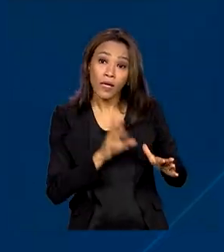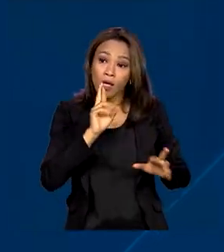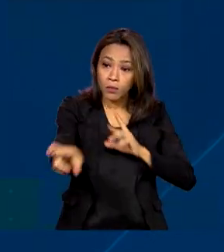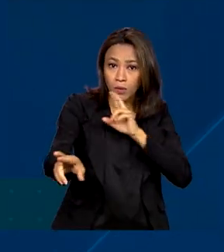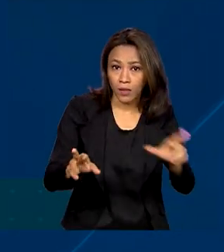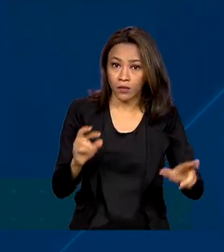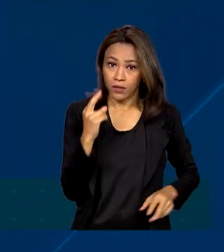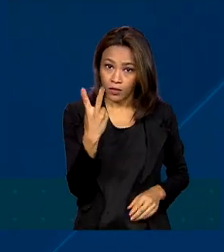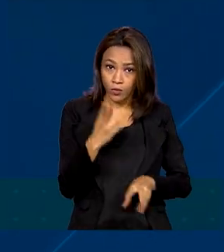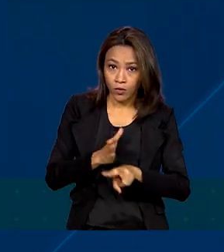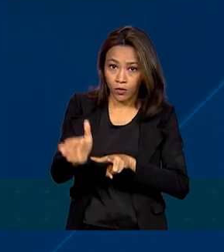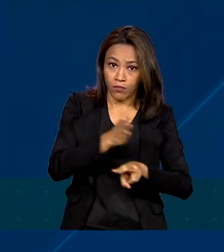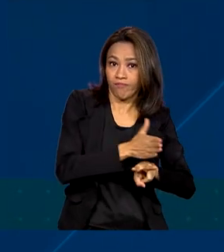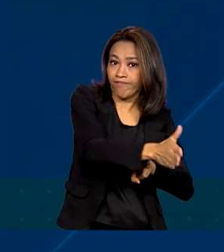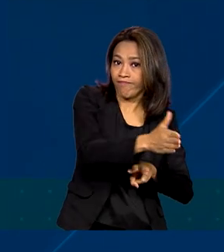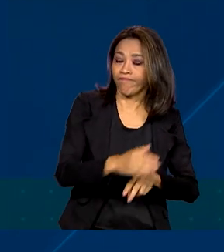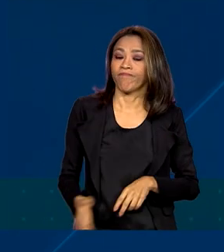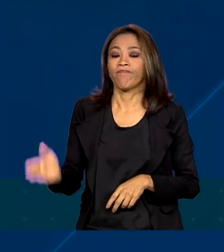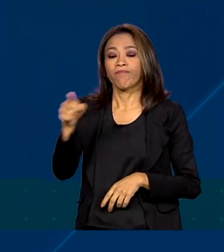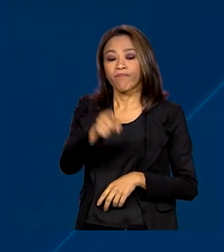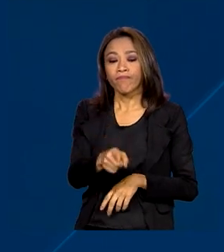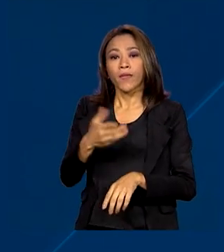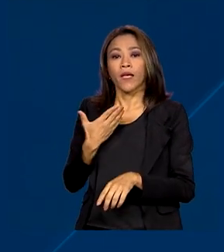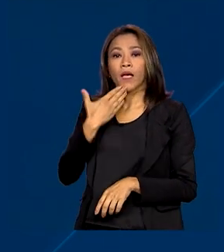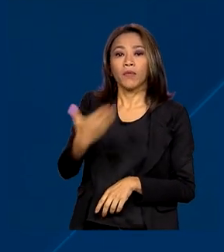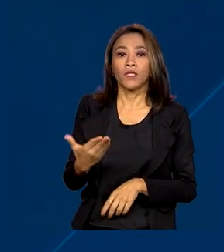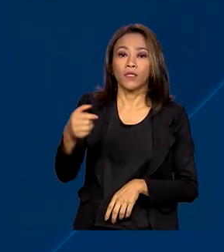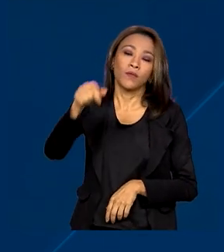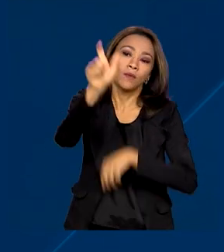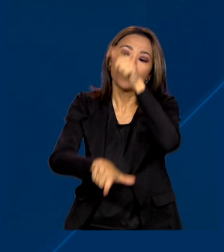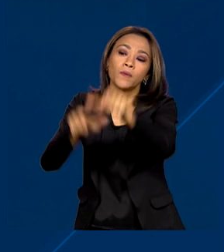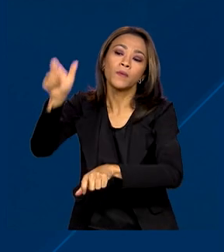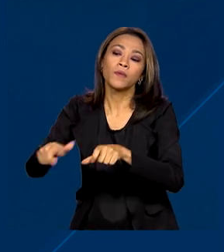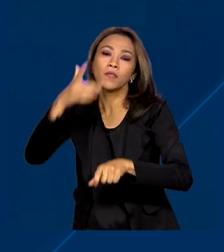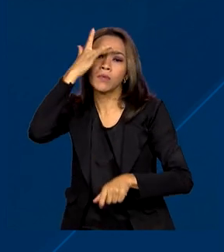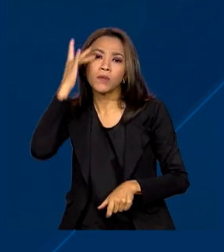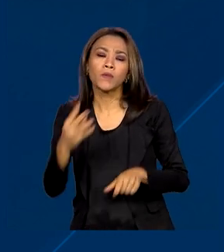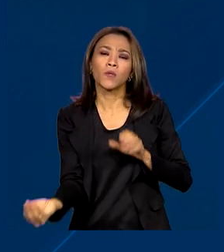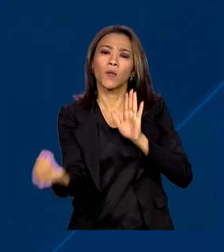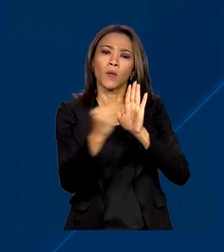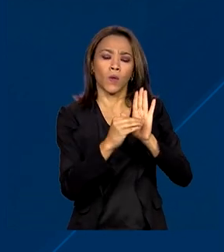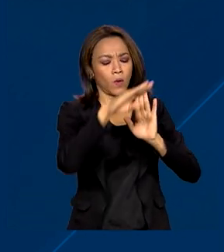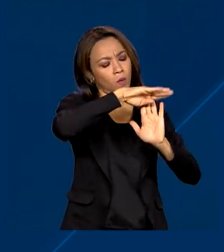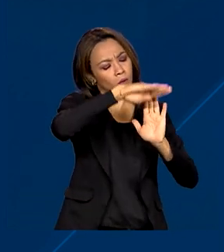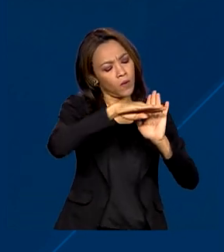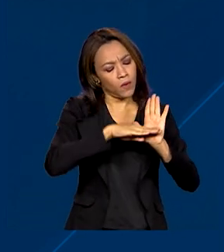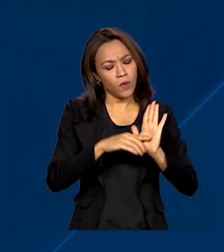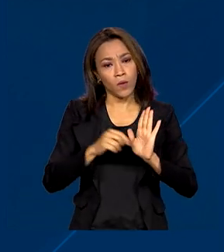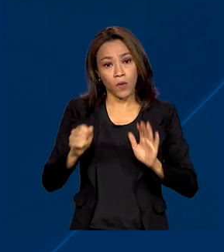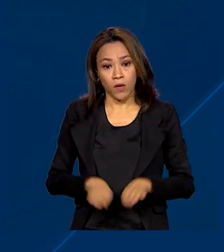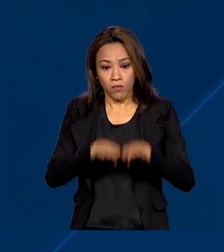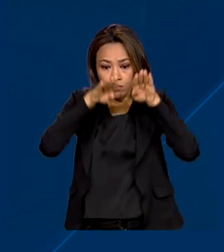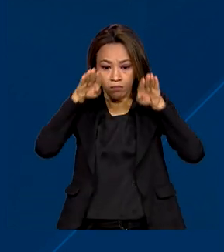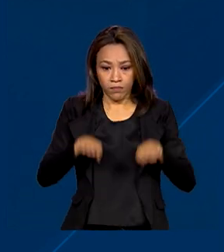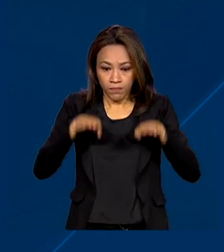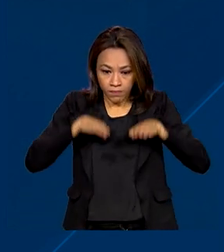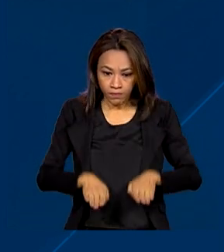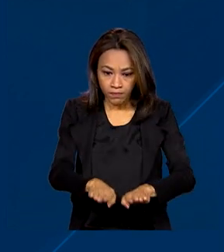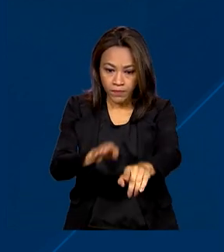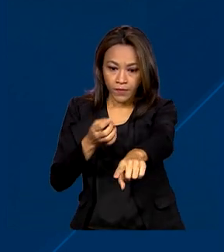A pedido da população, o Ministério incluiu no organograma a concessão e a duplicação da BR